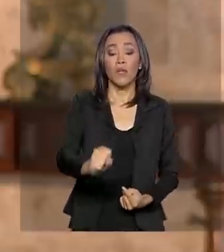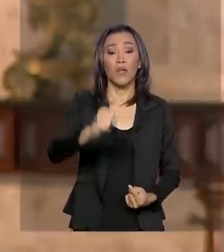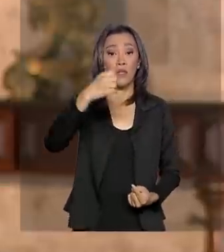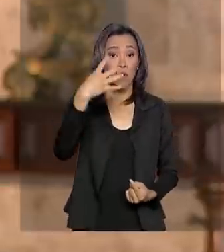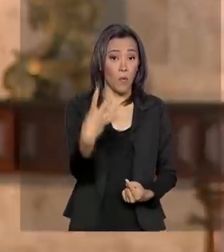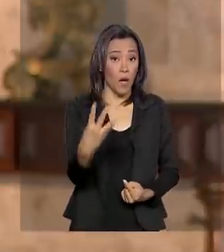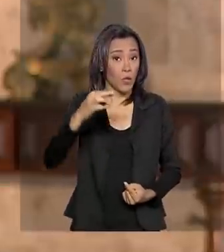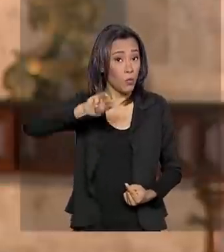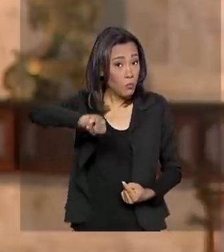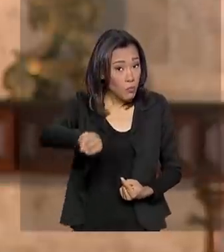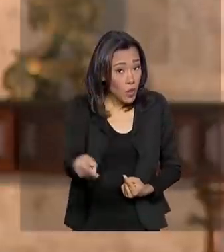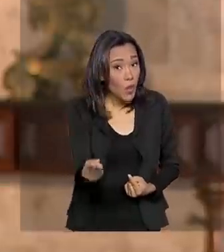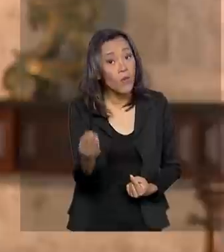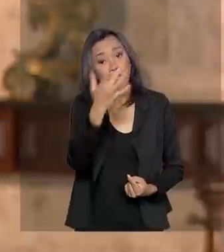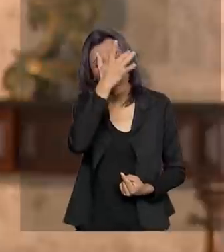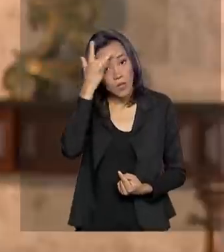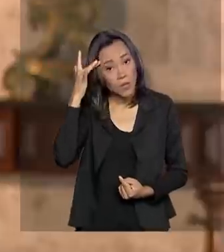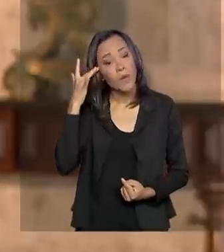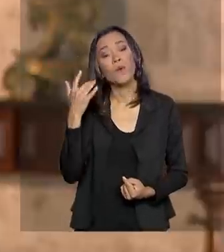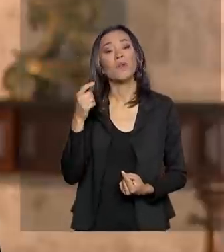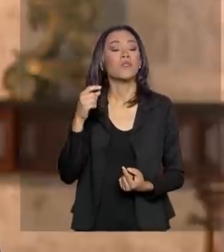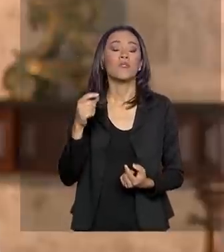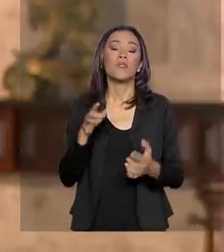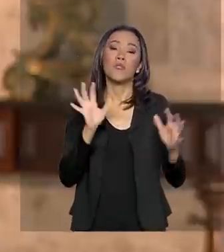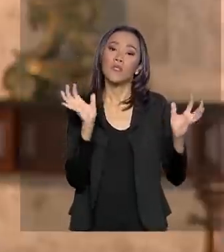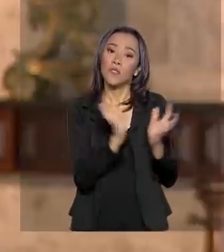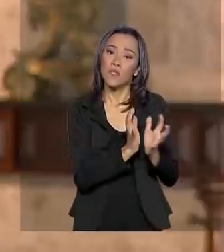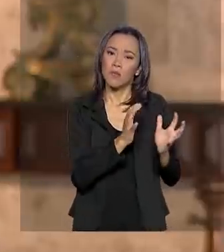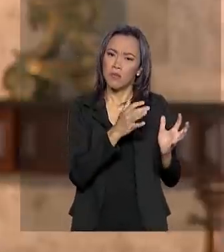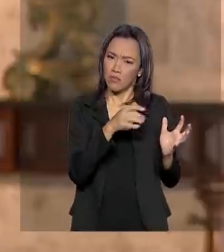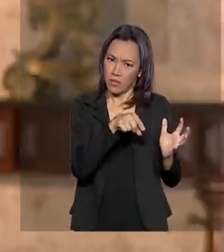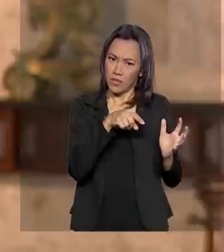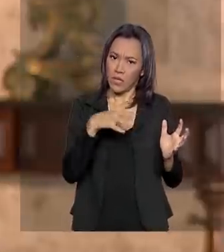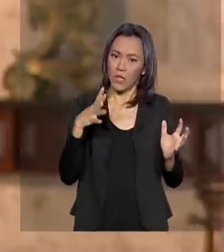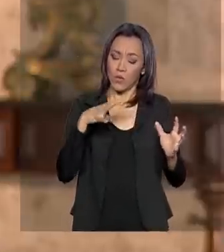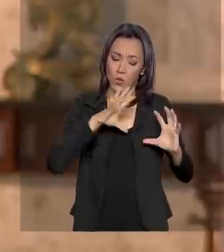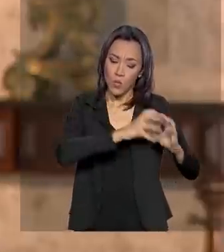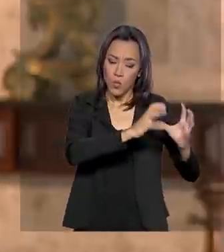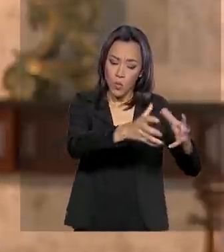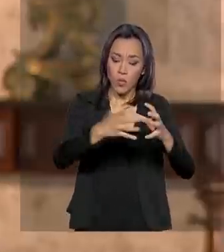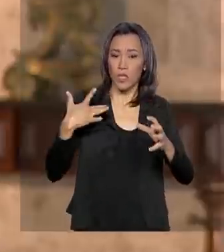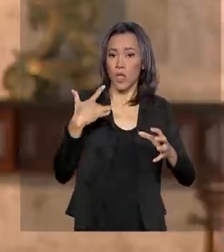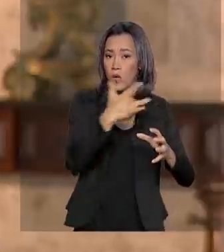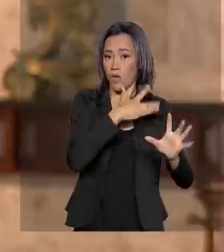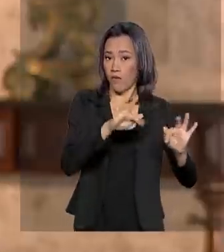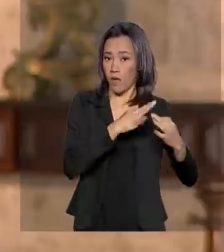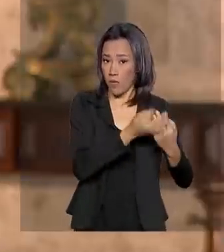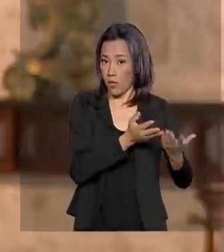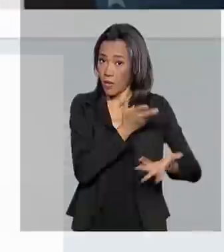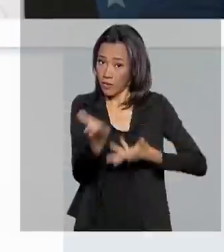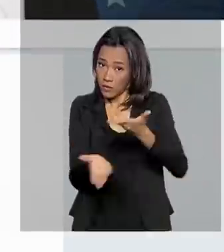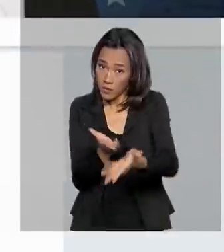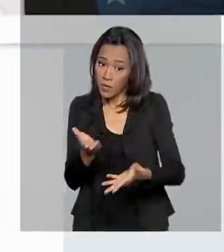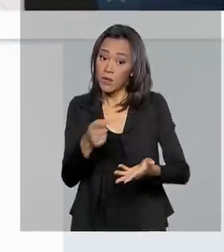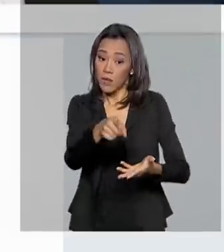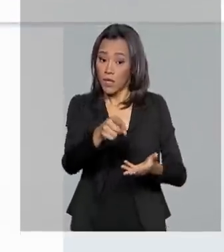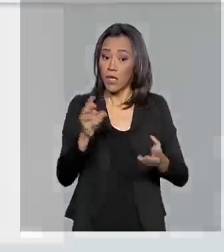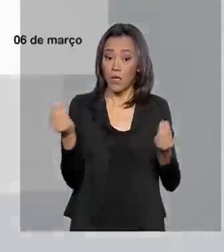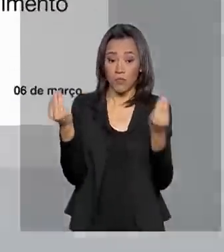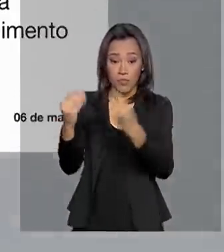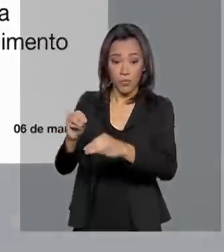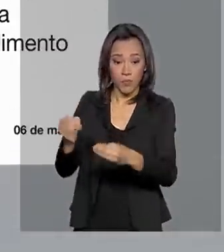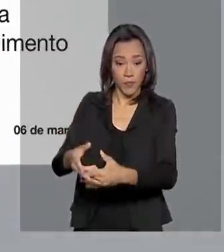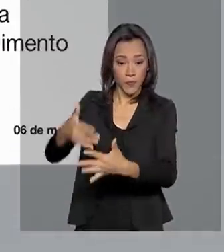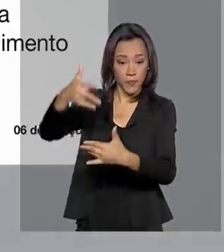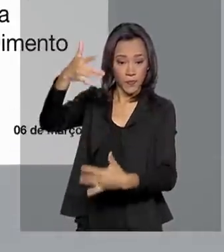atendidos por cerca de 34 mil equipes de saúde da família. No Twitter, o presidente Jair Bolsonaro confirmou que o